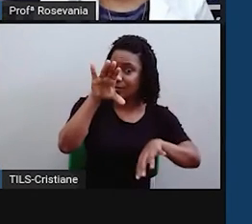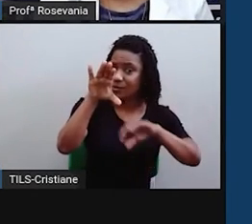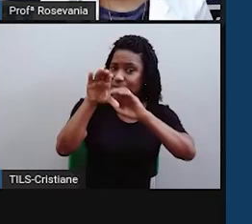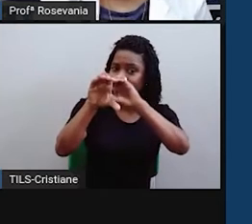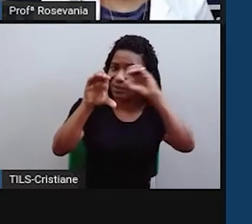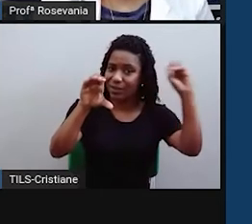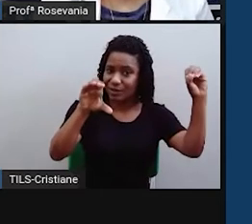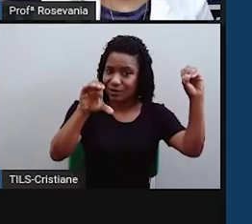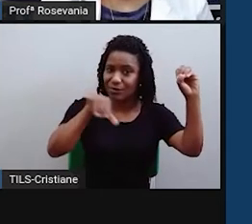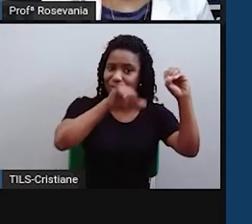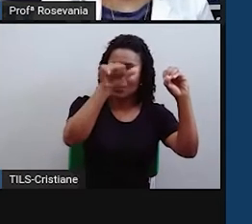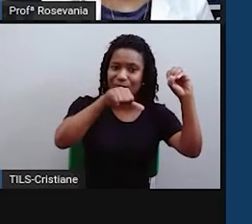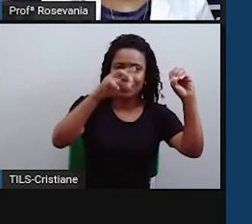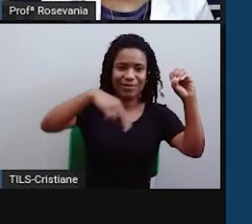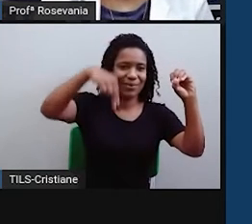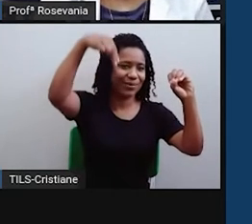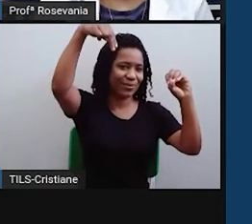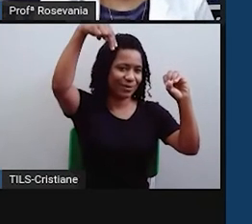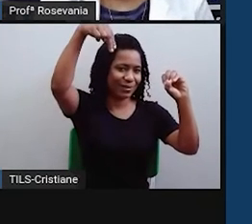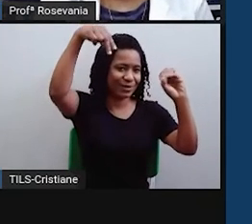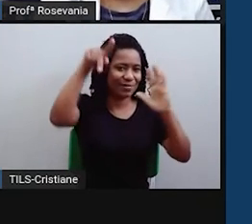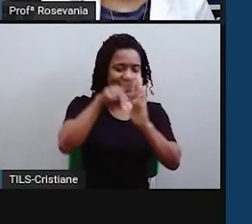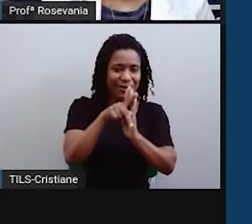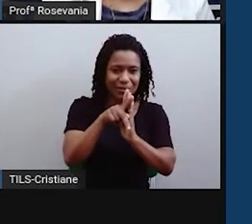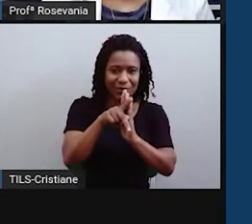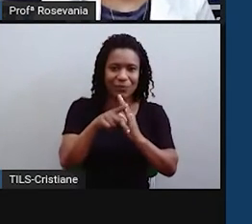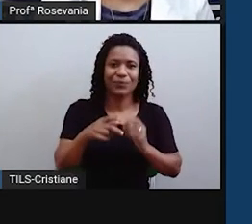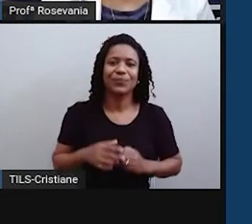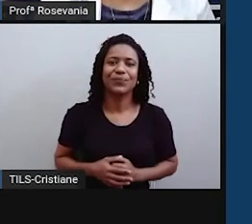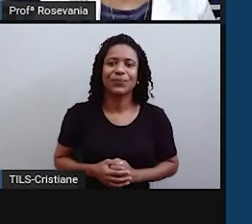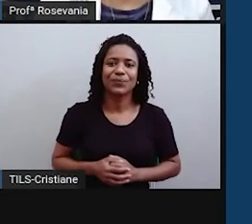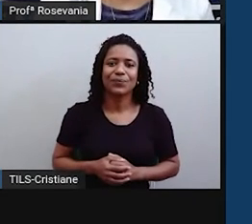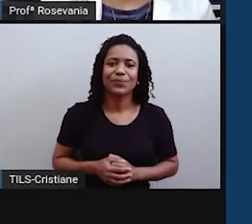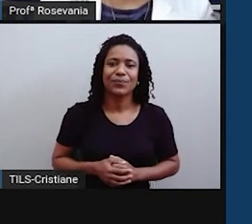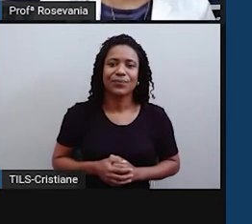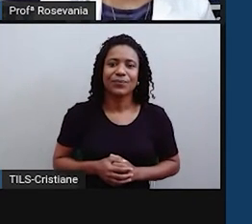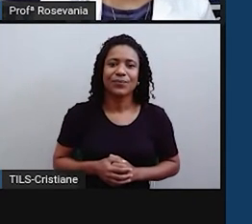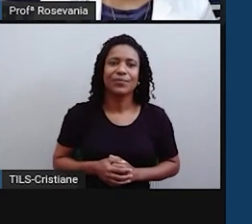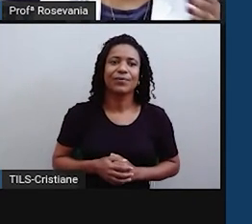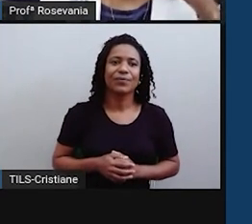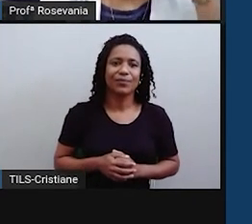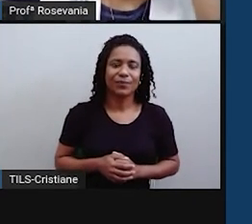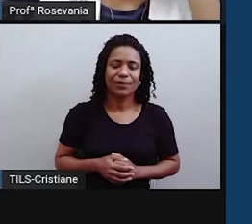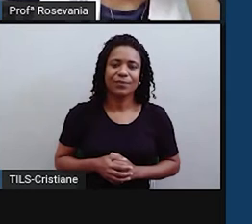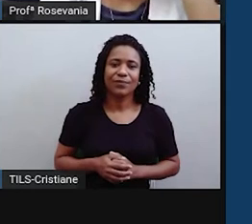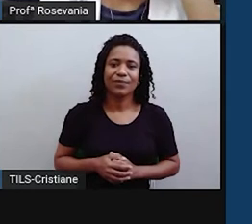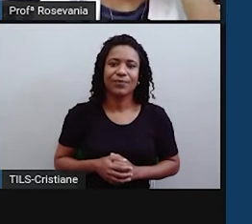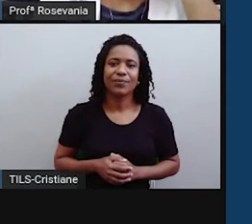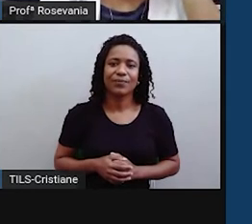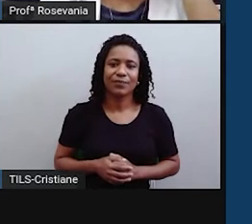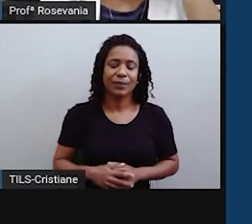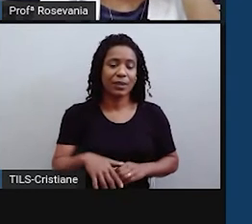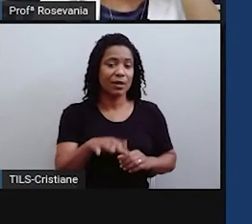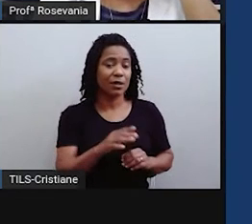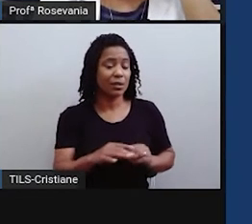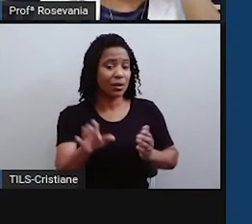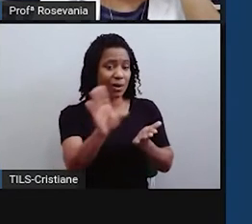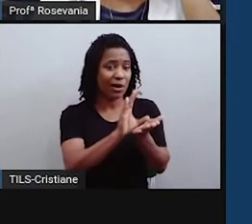para a região norte, cuja capital é Palma, né, a cidade, a Constituição de